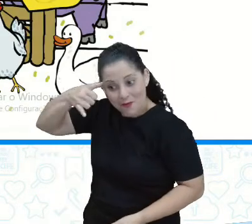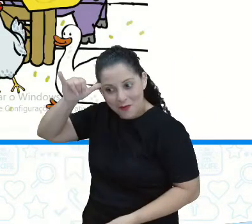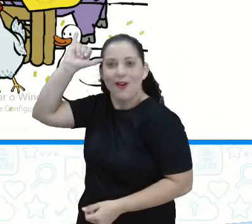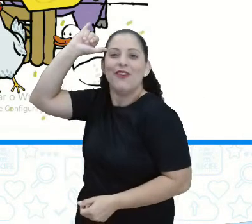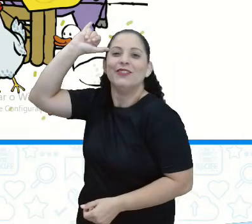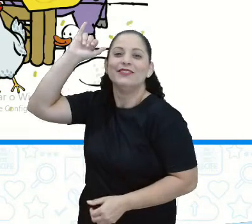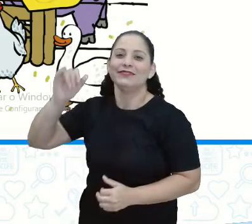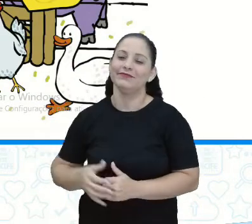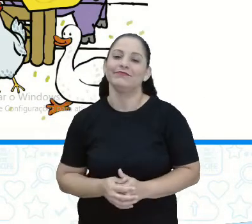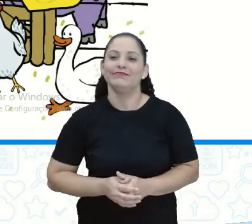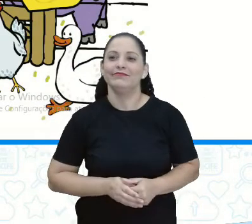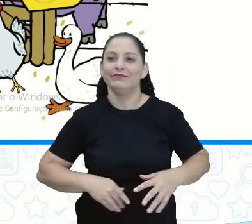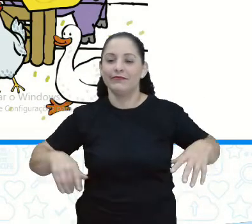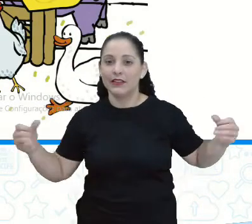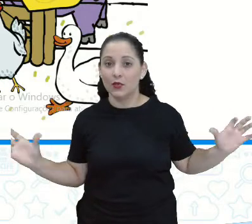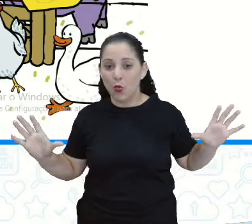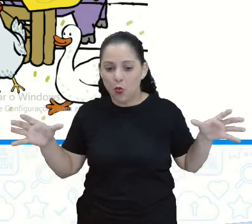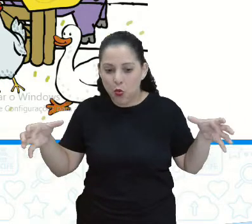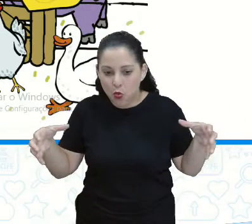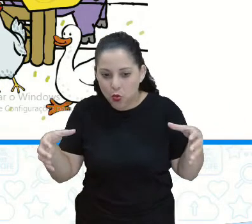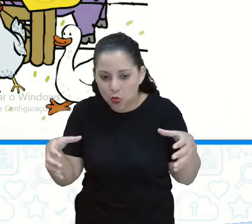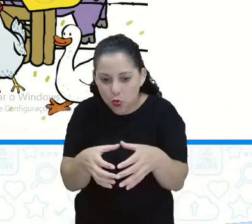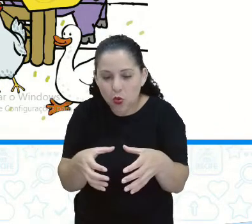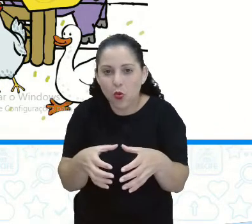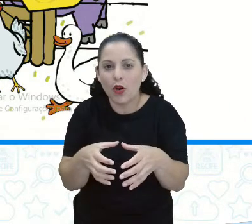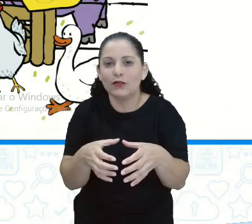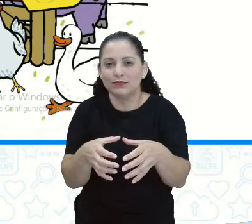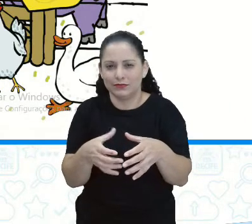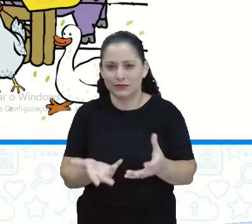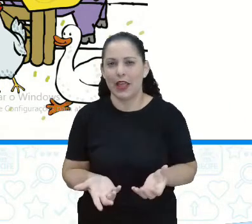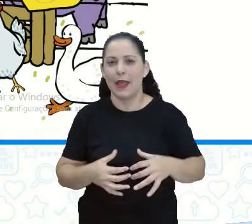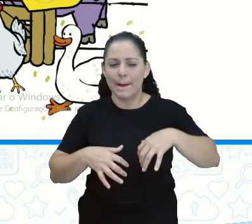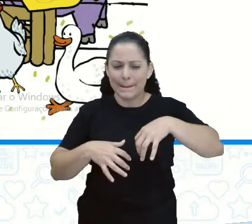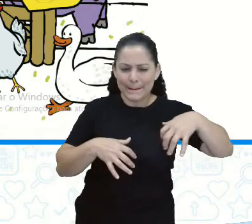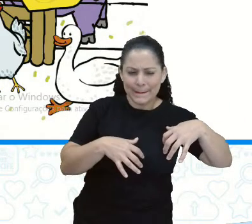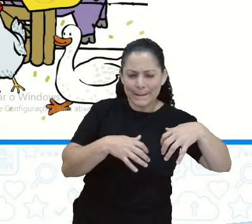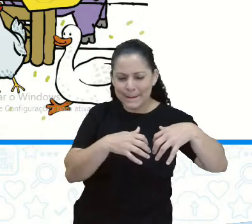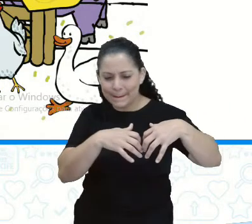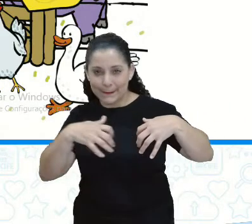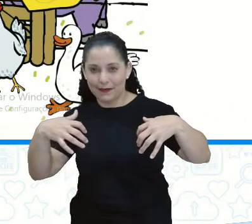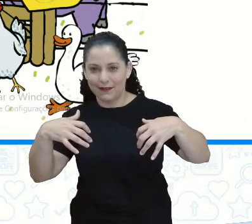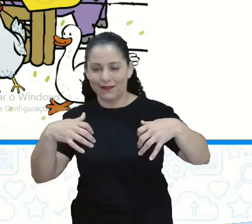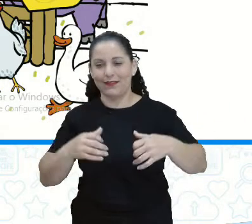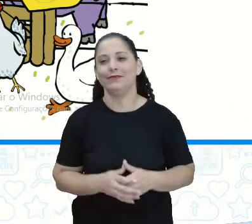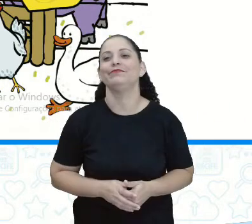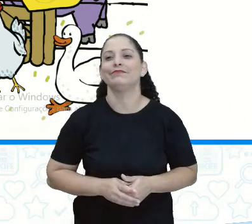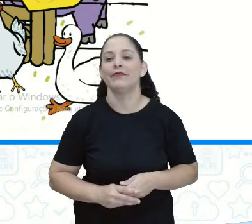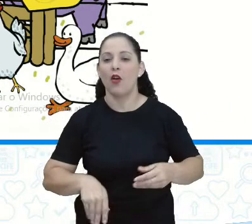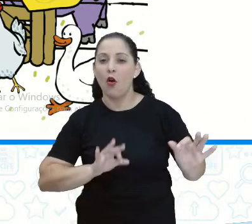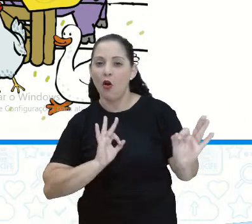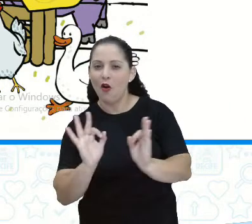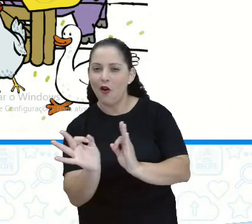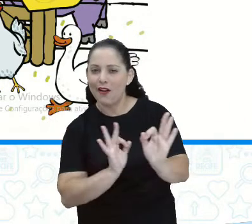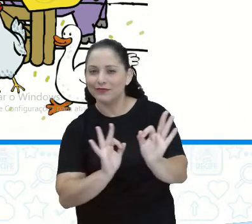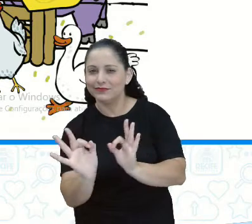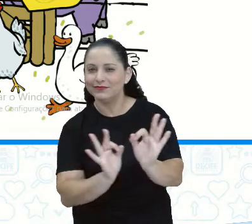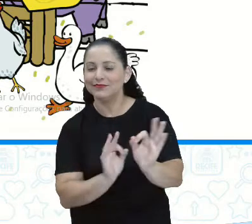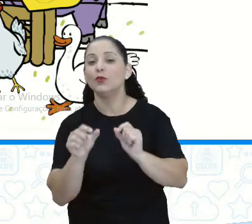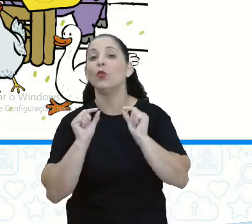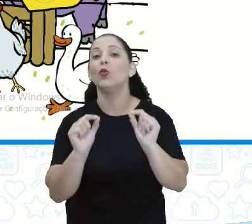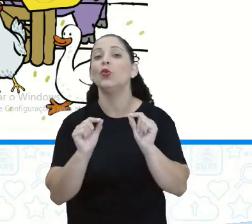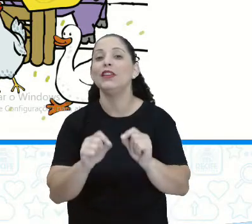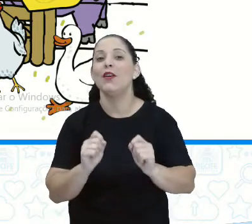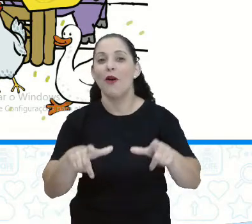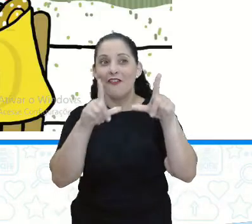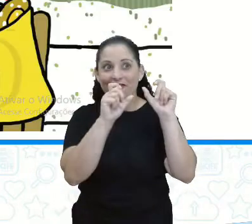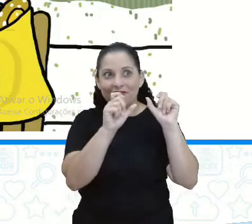Fiquem bem juntinhos Um pouquinho mais para lá Olha, estão se organizando Eu acho que é para uma